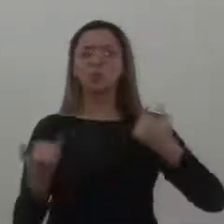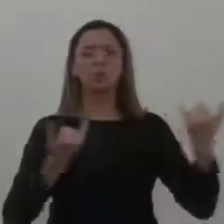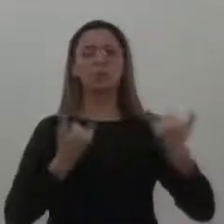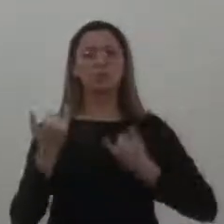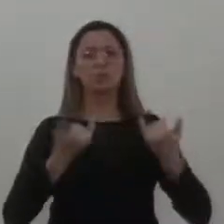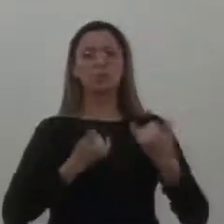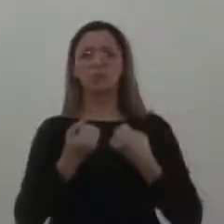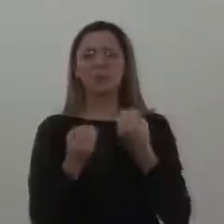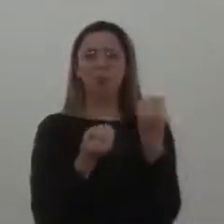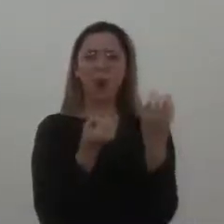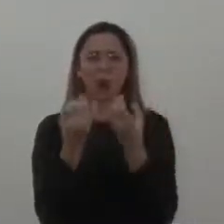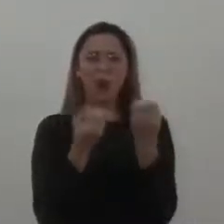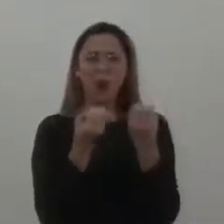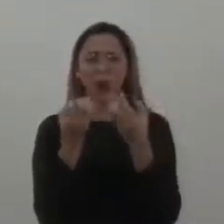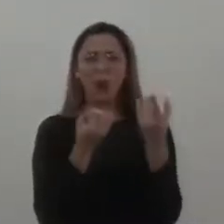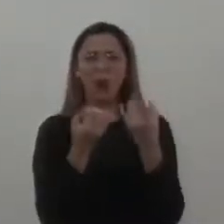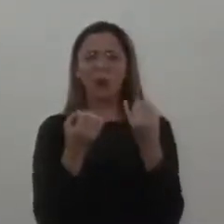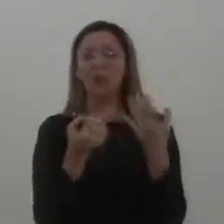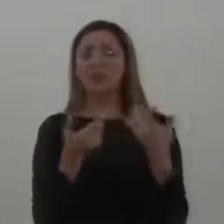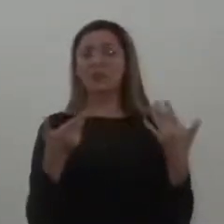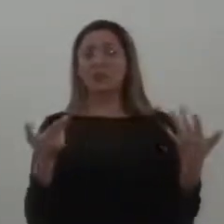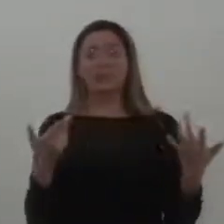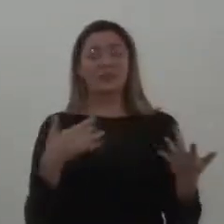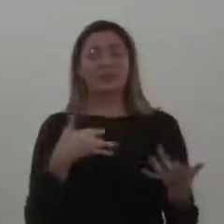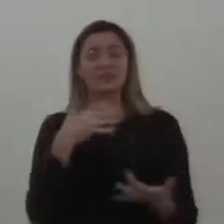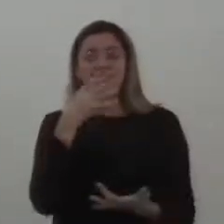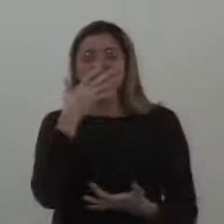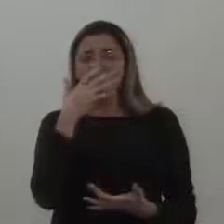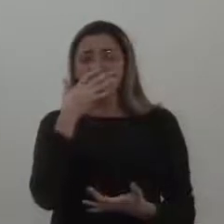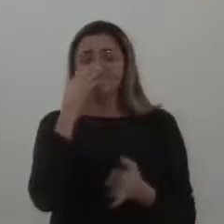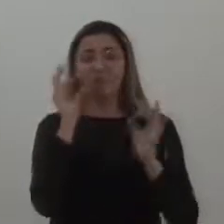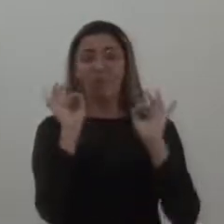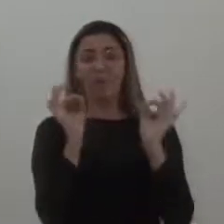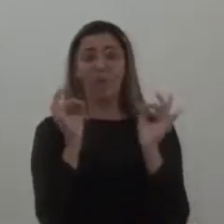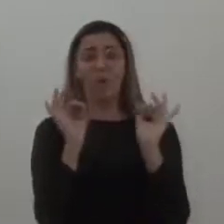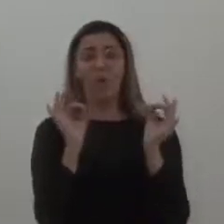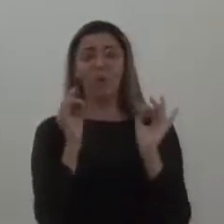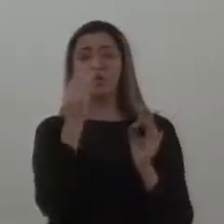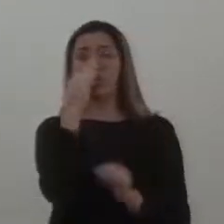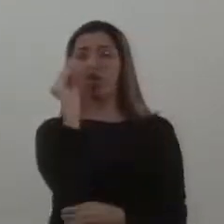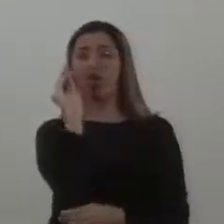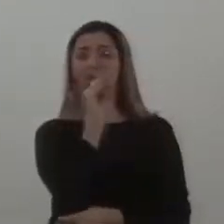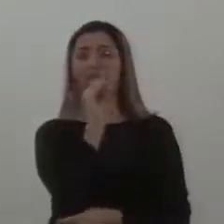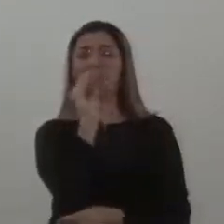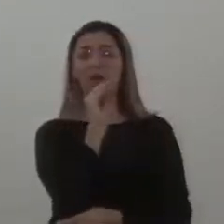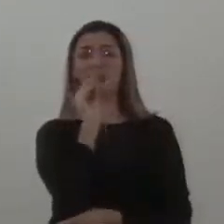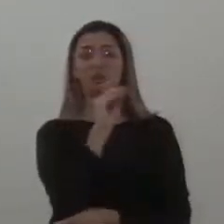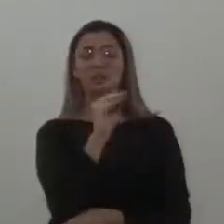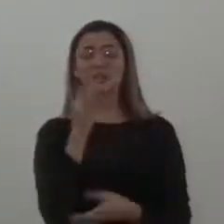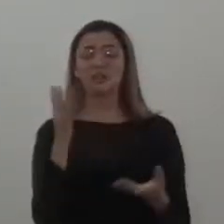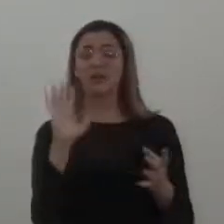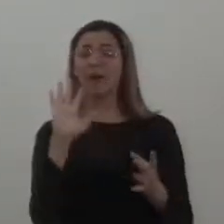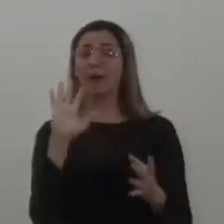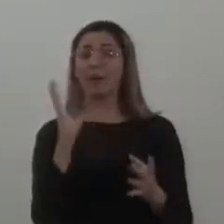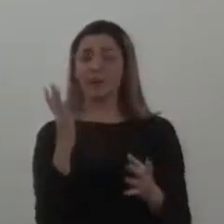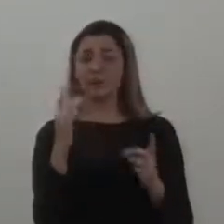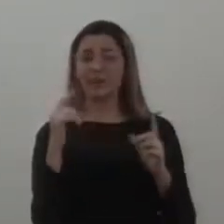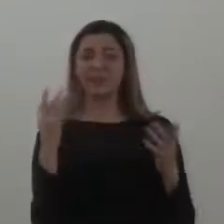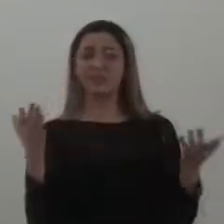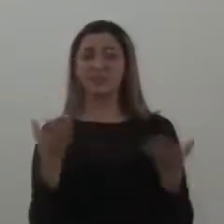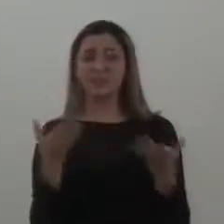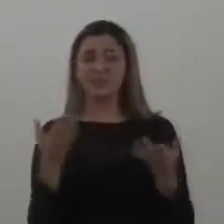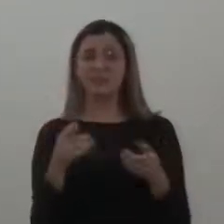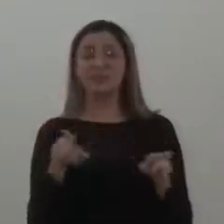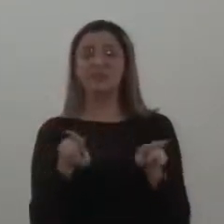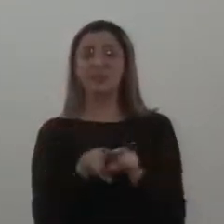É complicado que a gente veja o descalço que o governo do Estado está fazendo com nossa cidade. Eu acho que a gente deveria ter visibilidade. Vou parar de bater nisso junto com